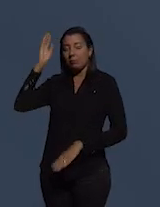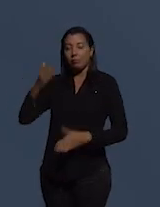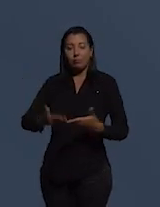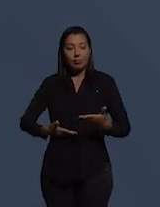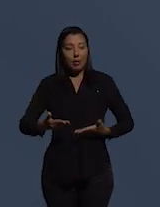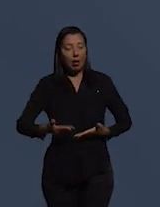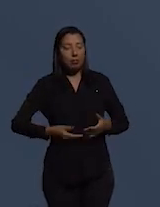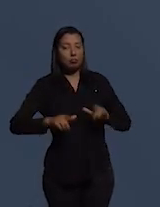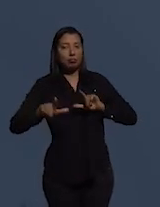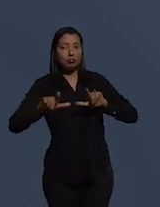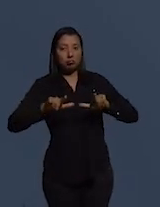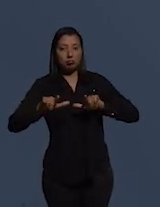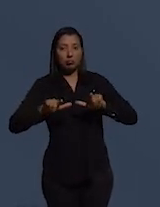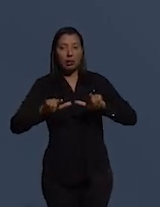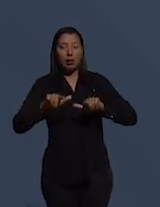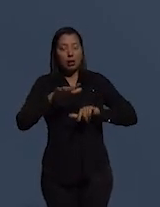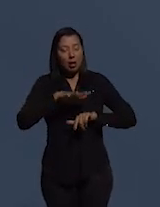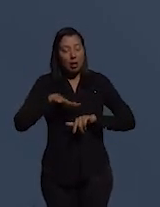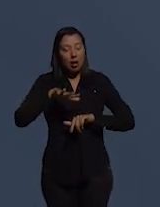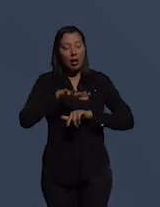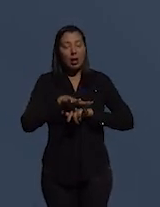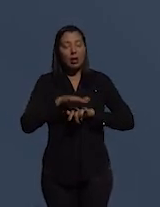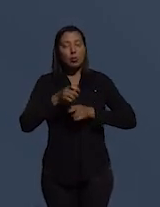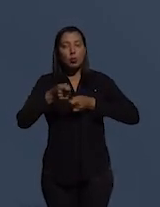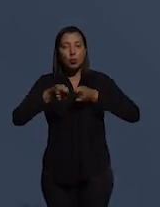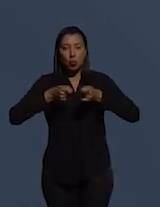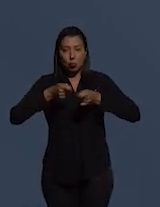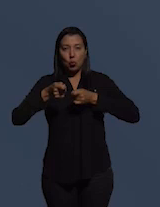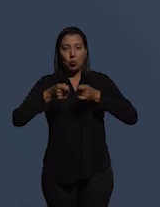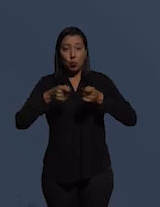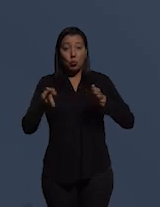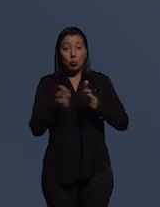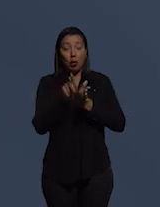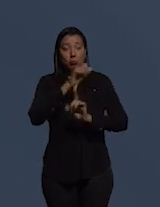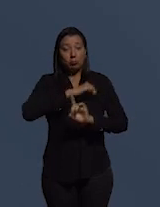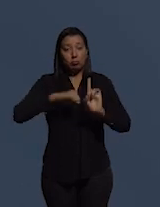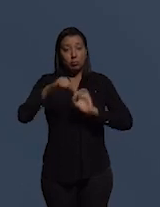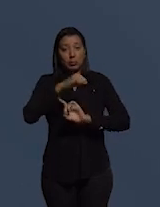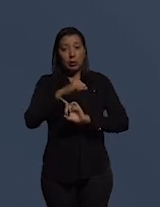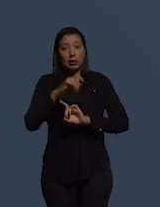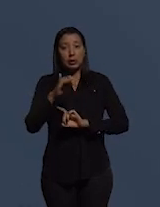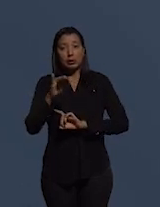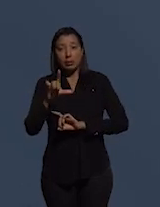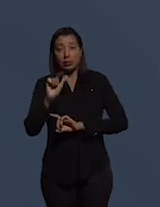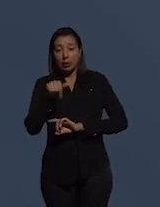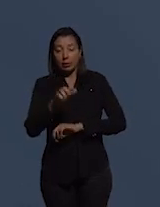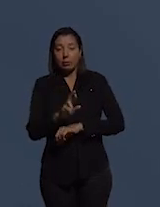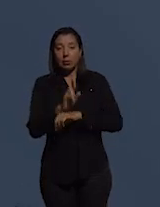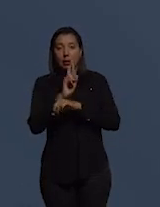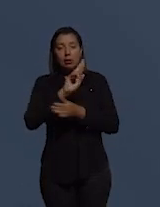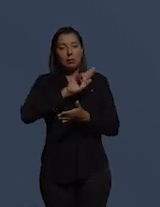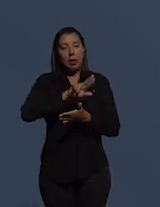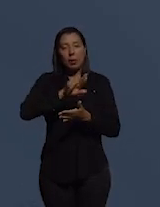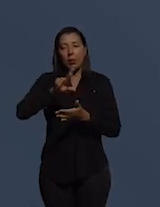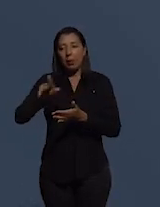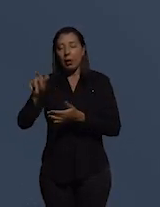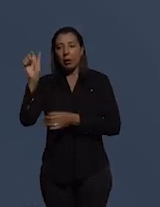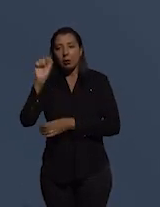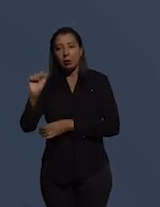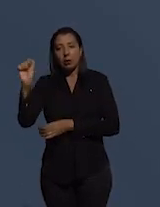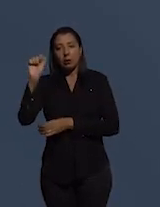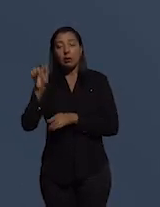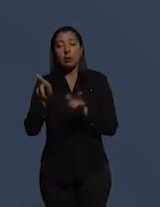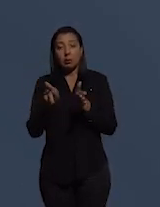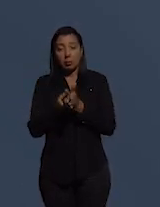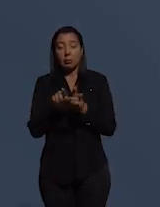atuam em áreas de controle, a própria sociedade civil aqui representada por dezenas de associações e sindicatos,